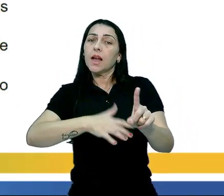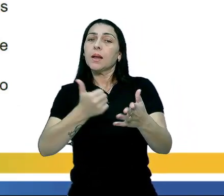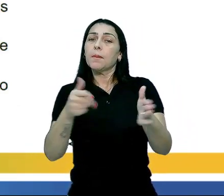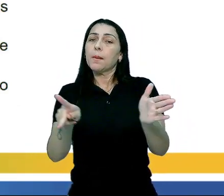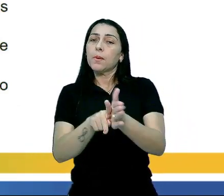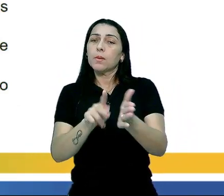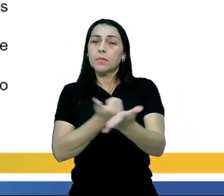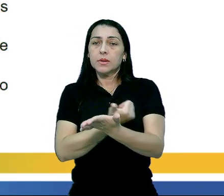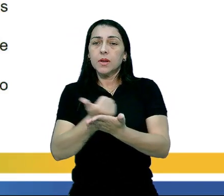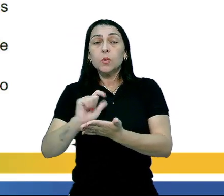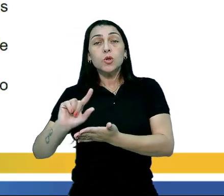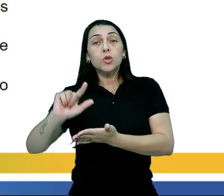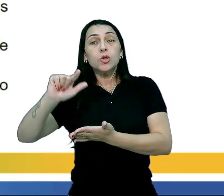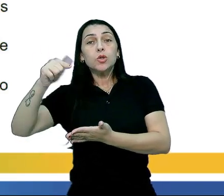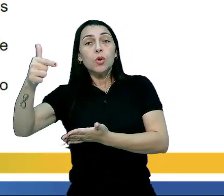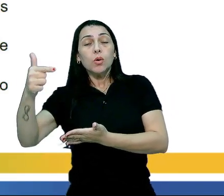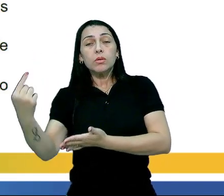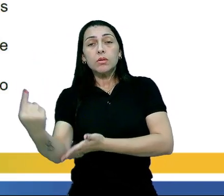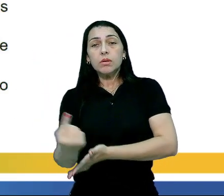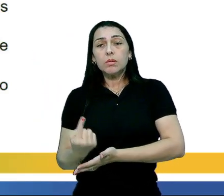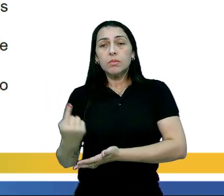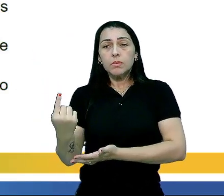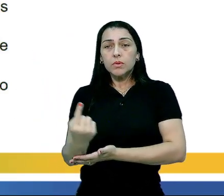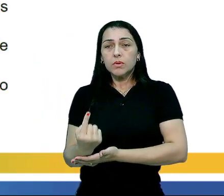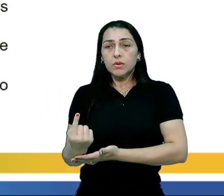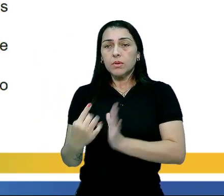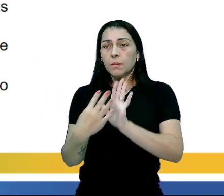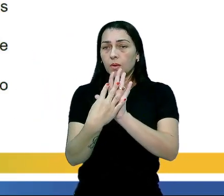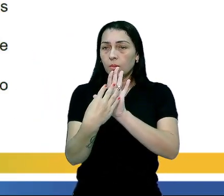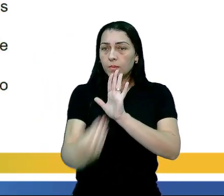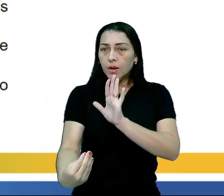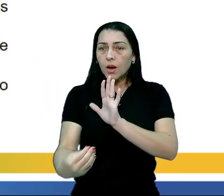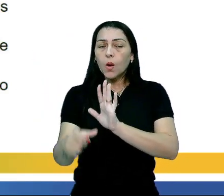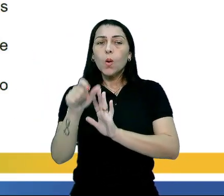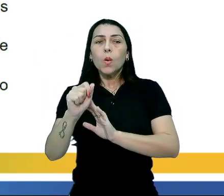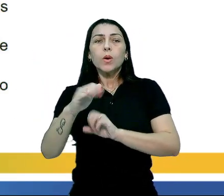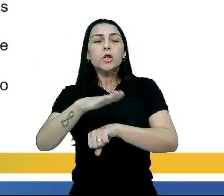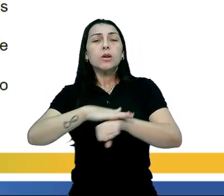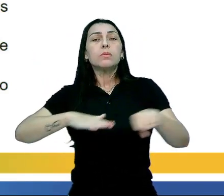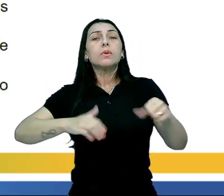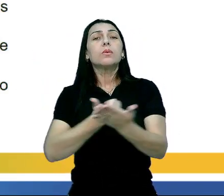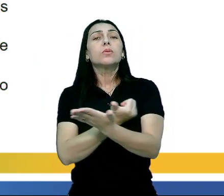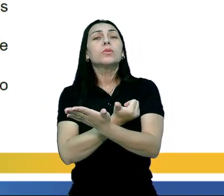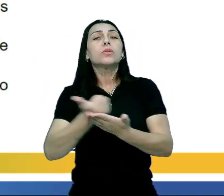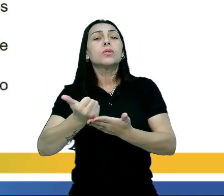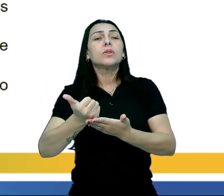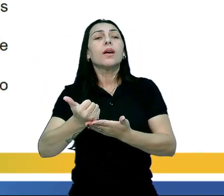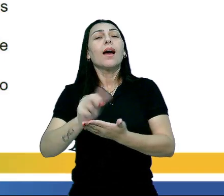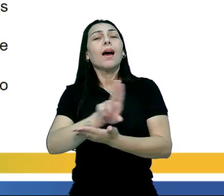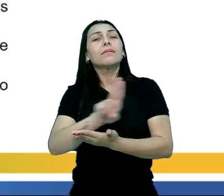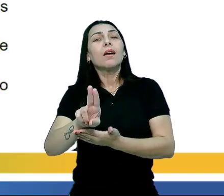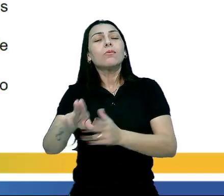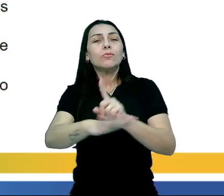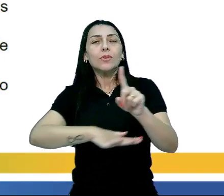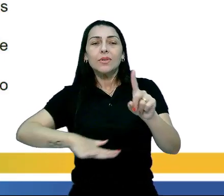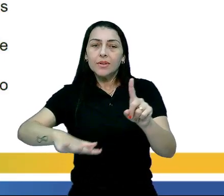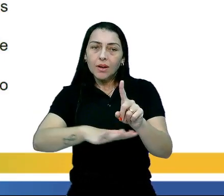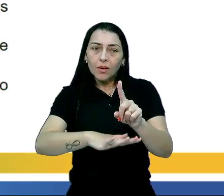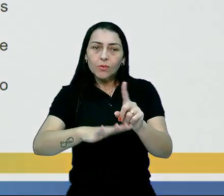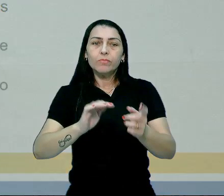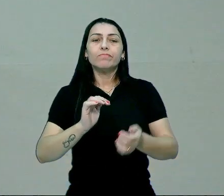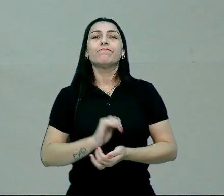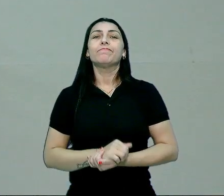e são influenciadas pelas ações de outros indivíduos ao que ele chamou de ação